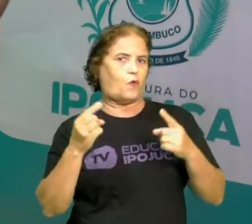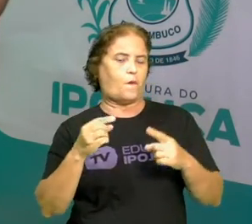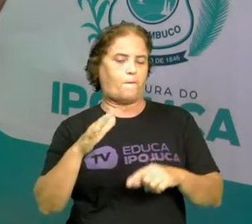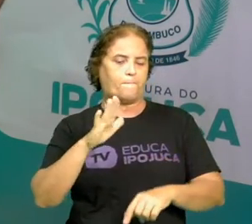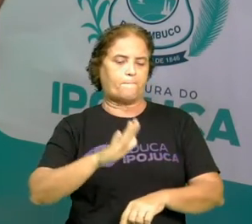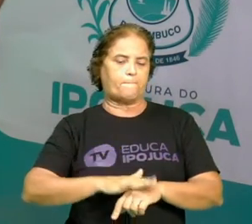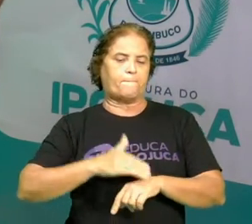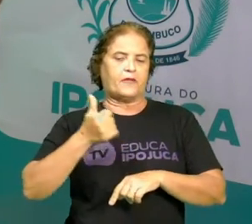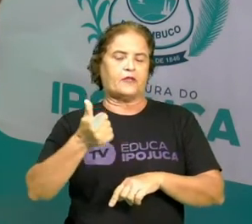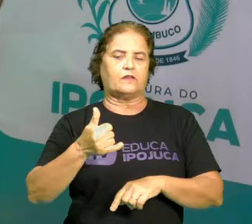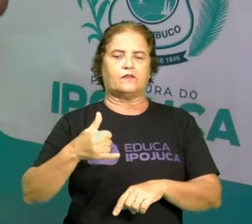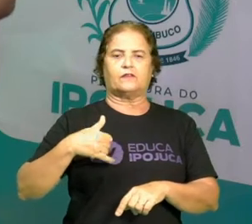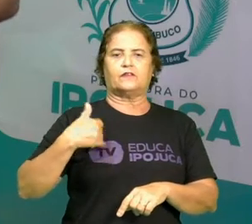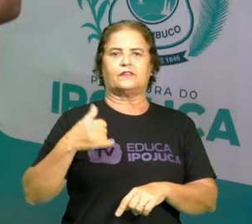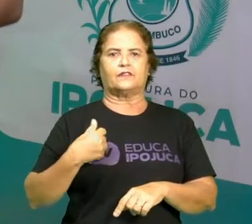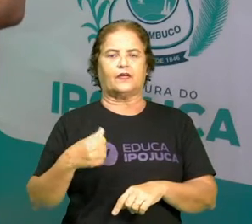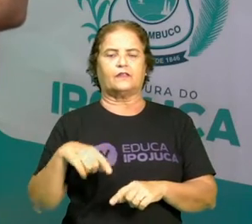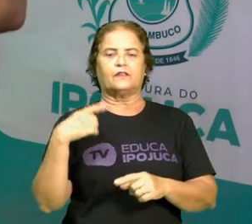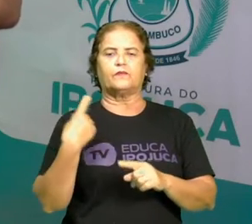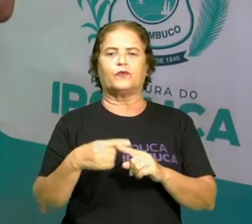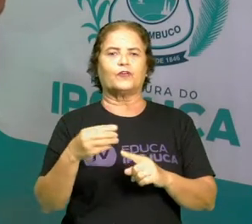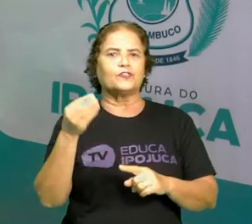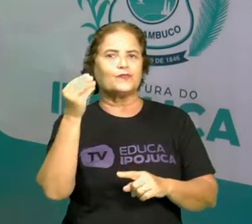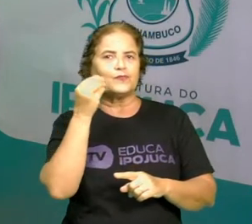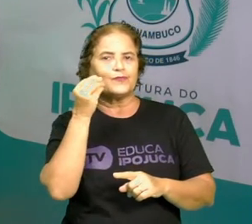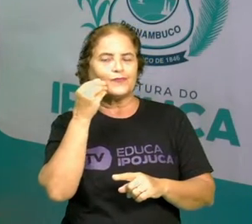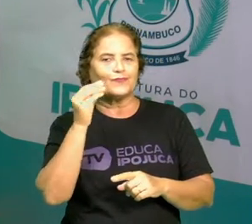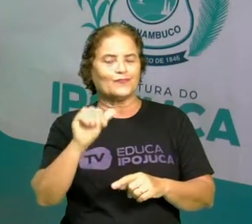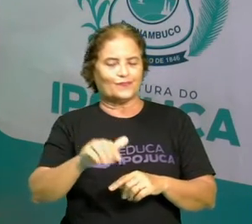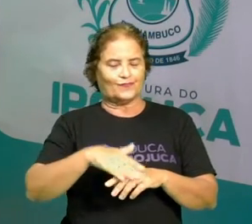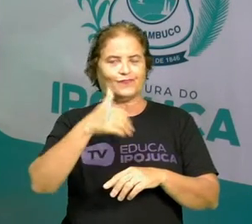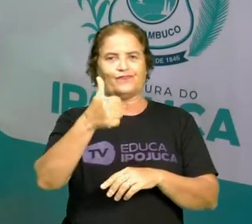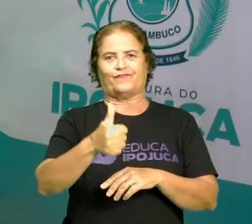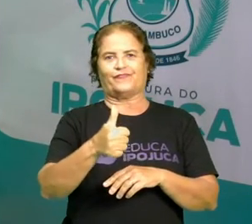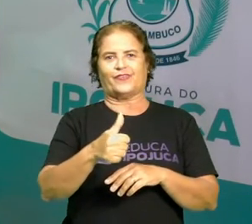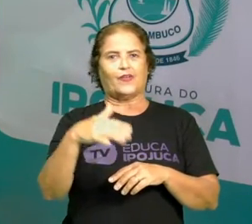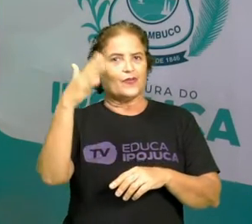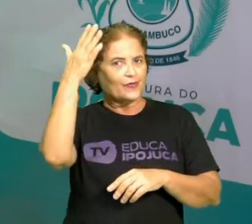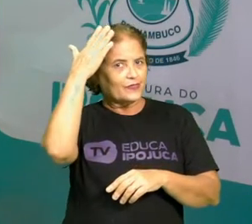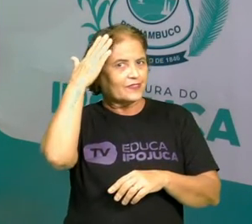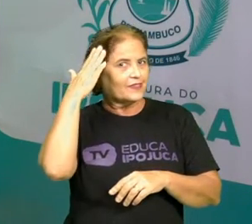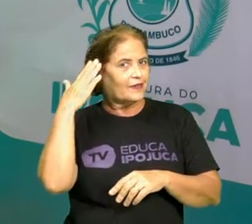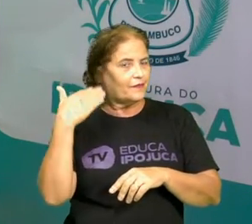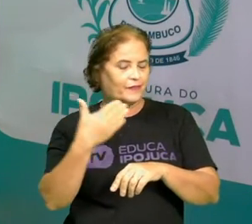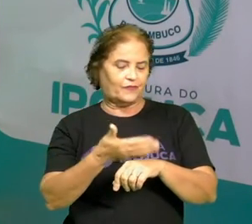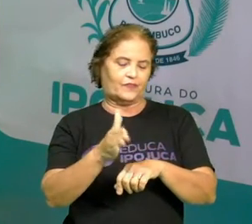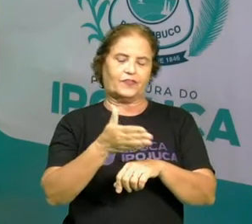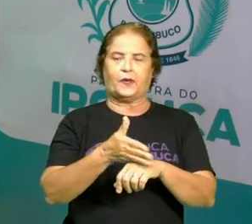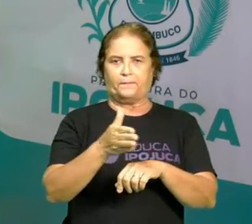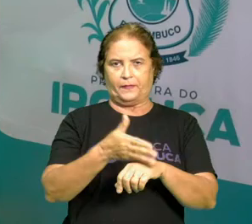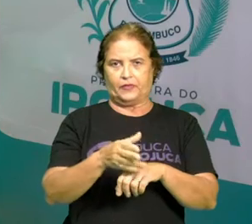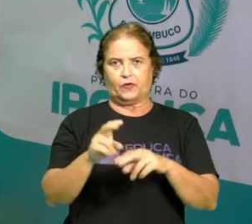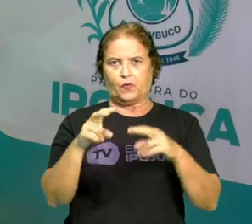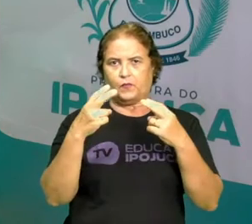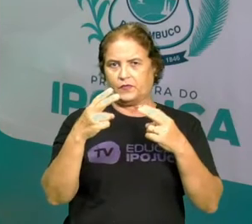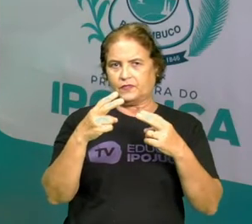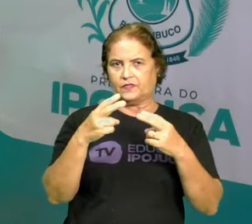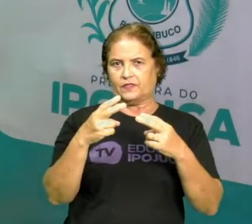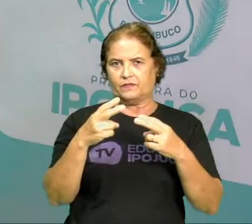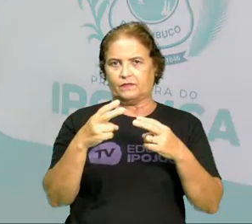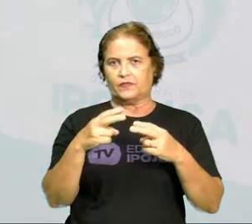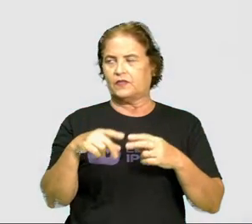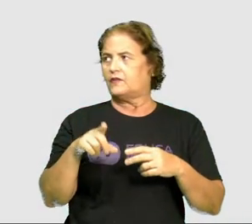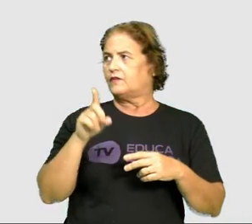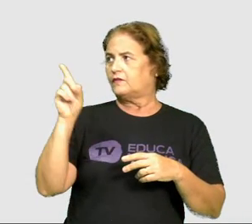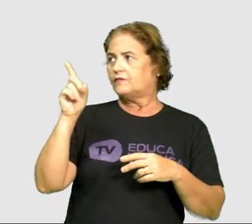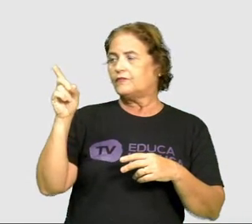experiência. Os cabelos começam a embranquecer, como a gente percebe, né? Aqui já começa, e aqui já tem